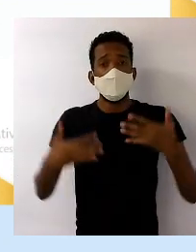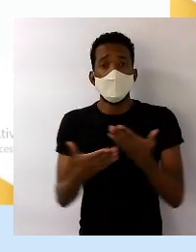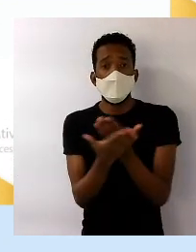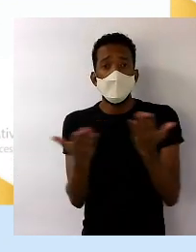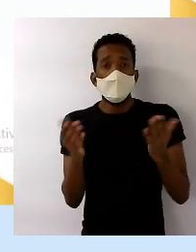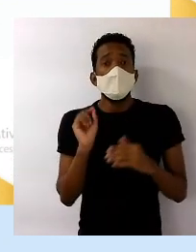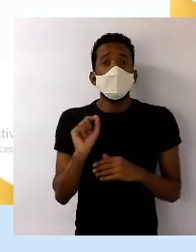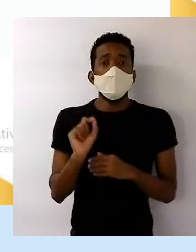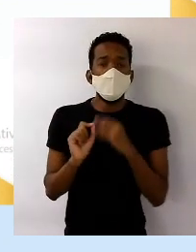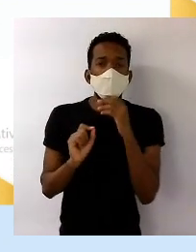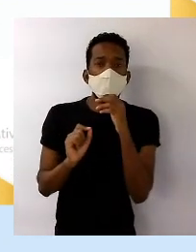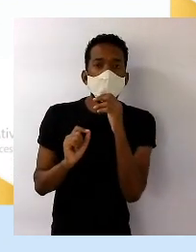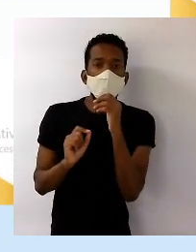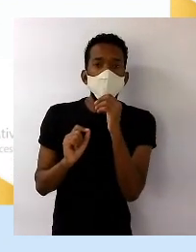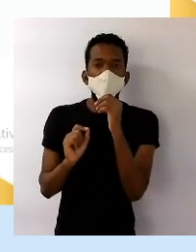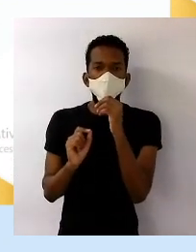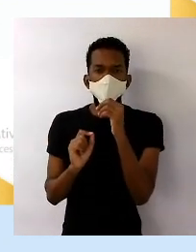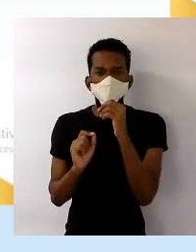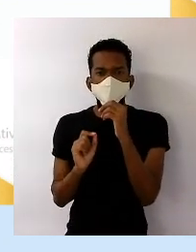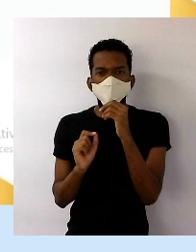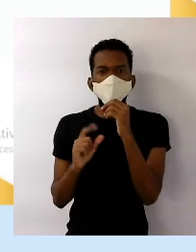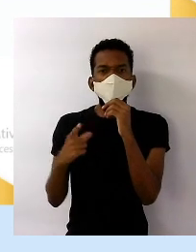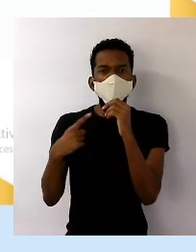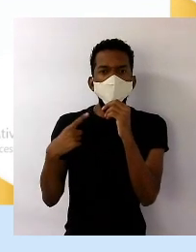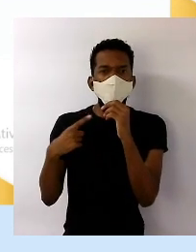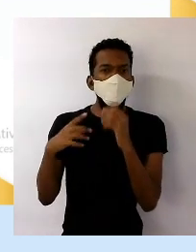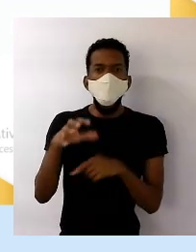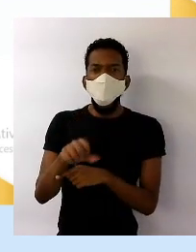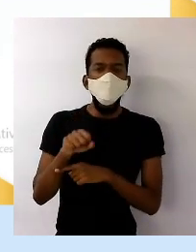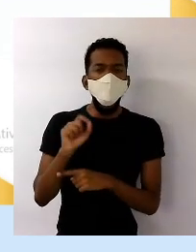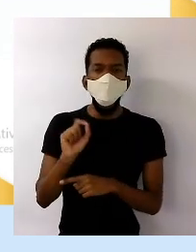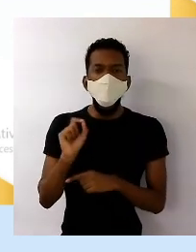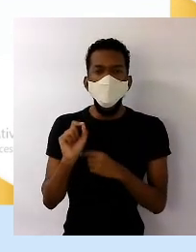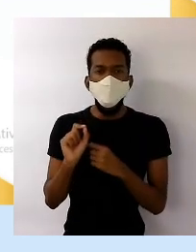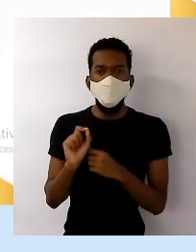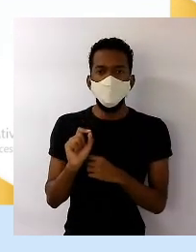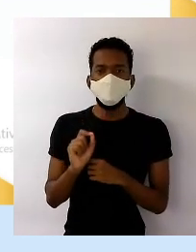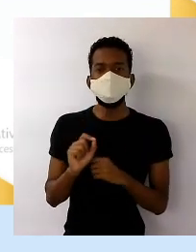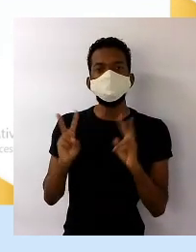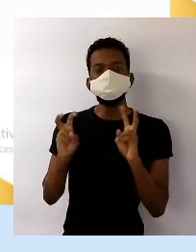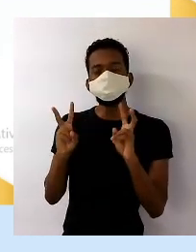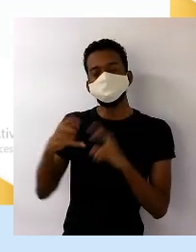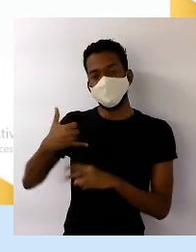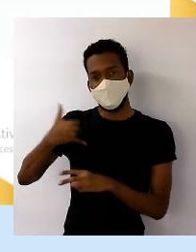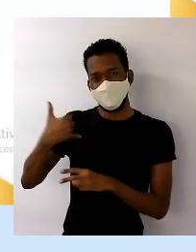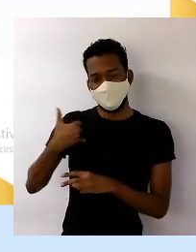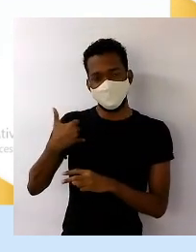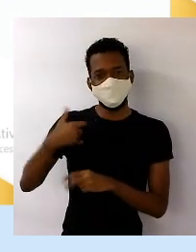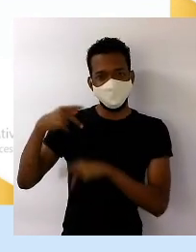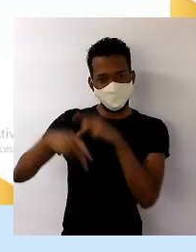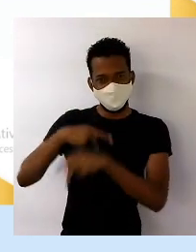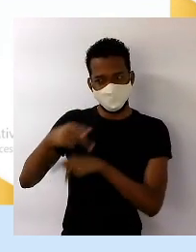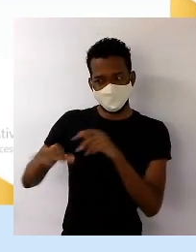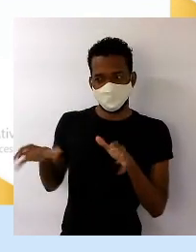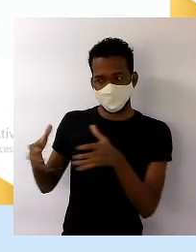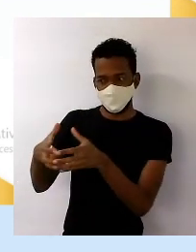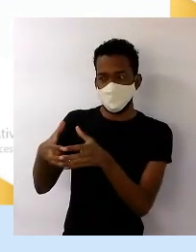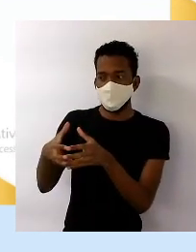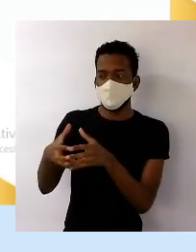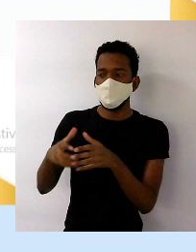Ele é um gráfico onde a gente pega a média de idade da população e faz